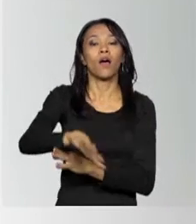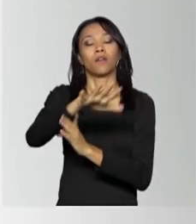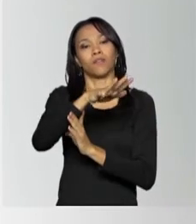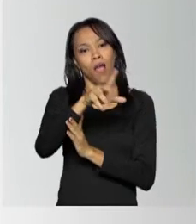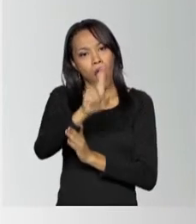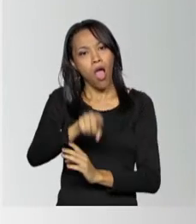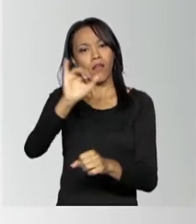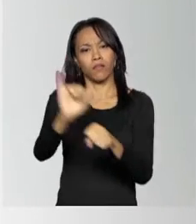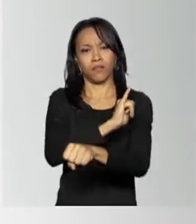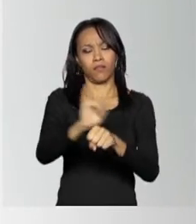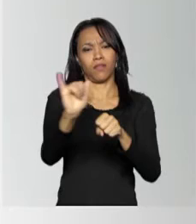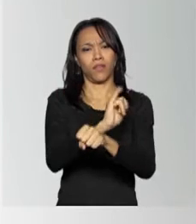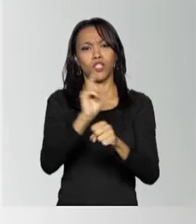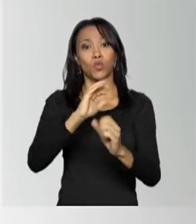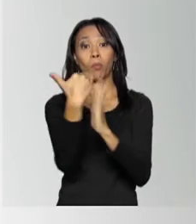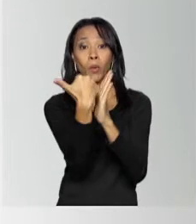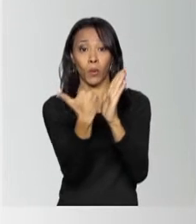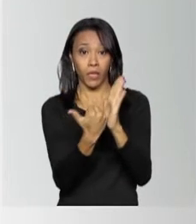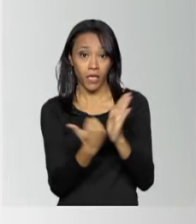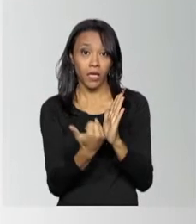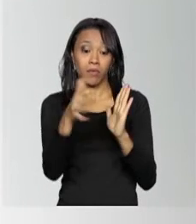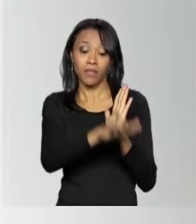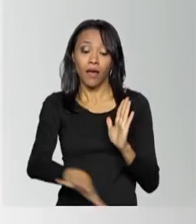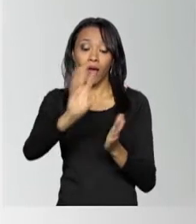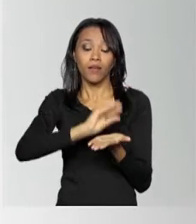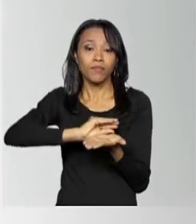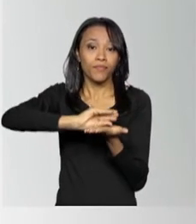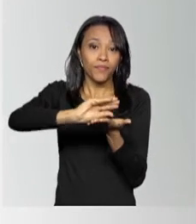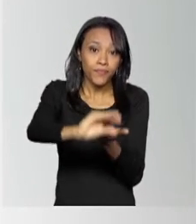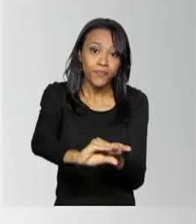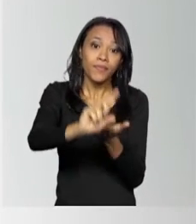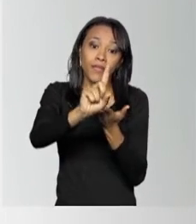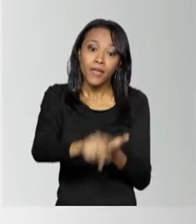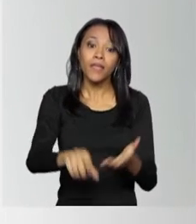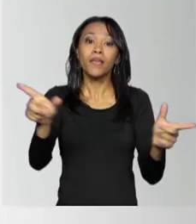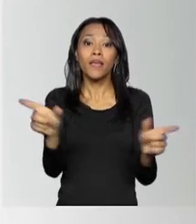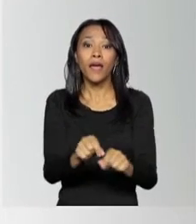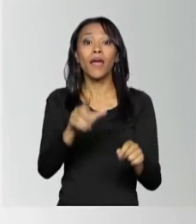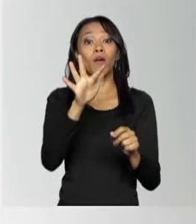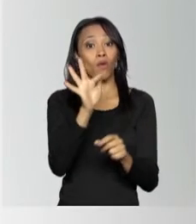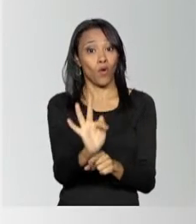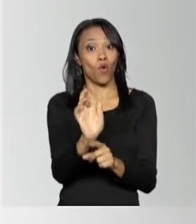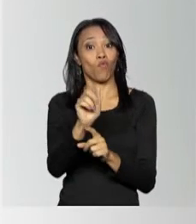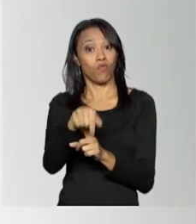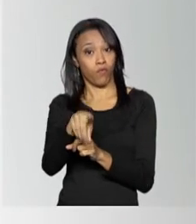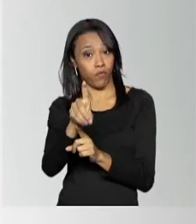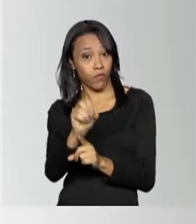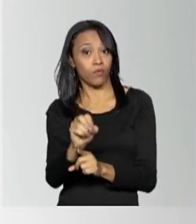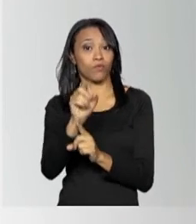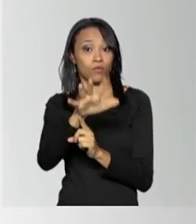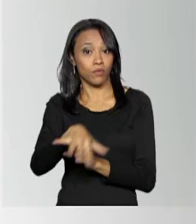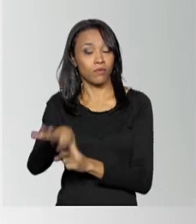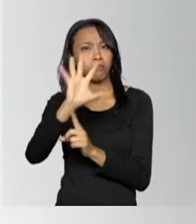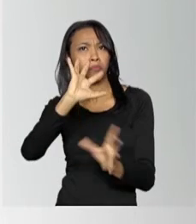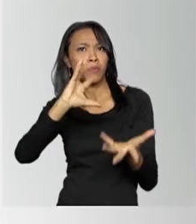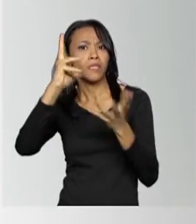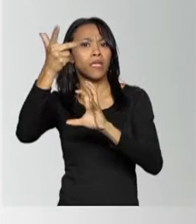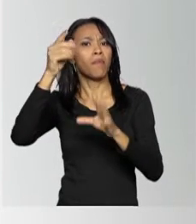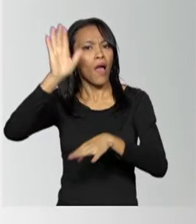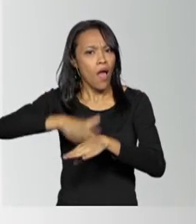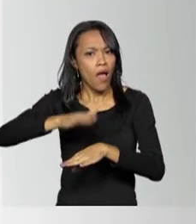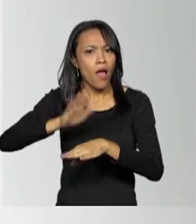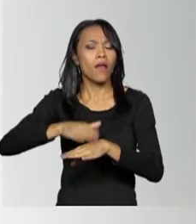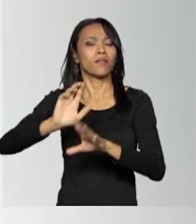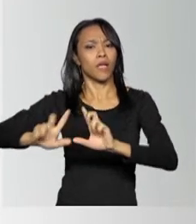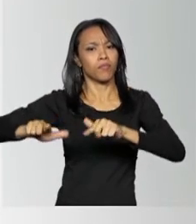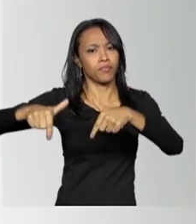faz parte do programa de investimento florestal que compõe o Fundo Estratégico do Clima, iniciativa global em